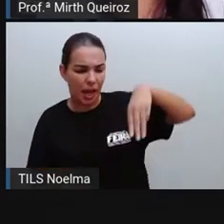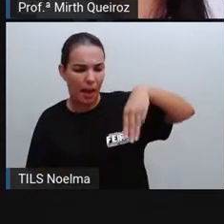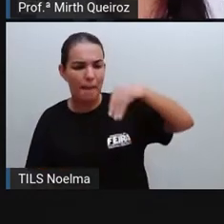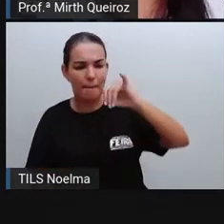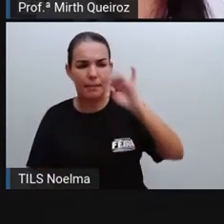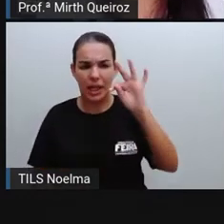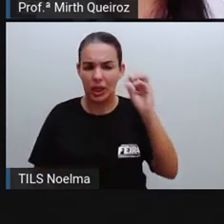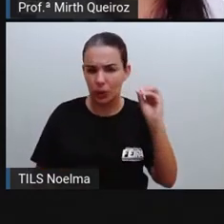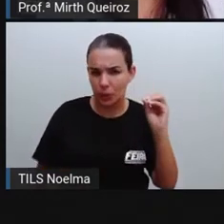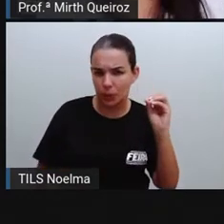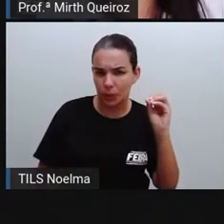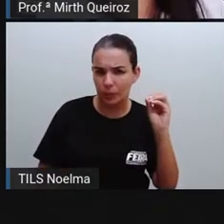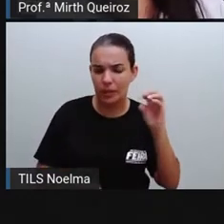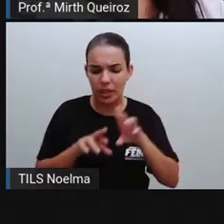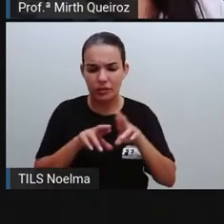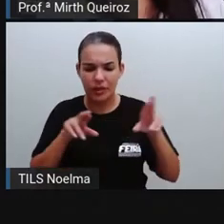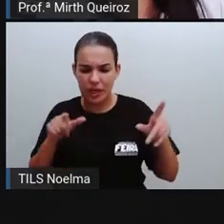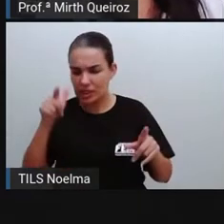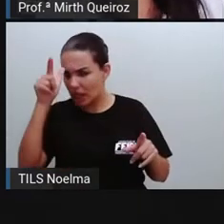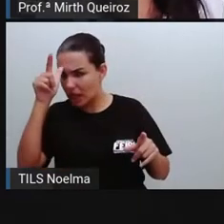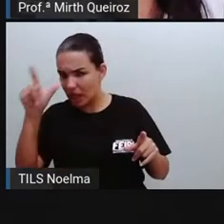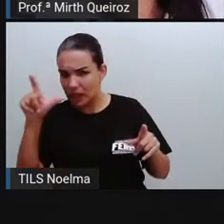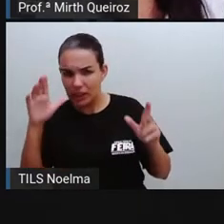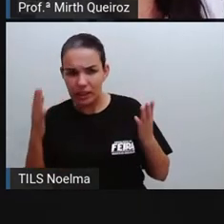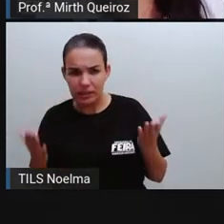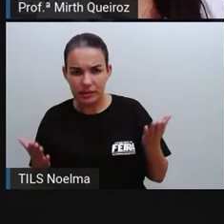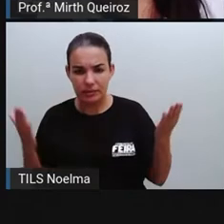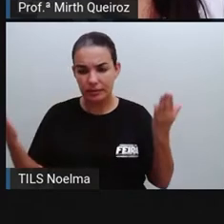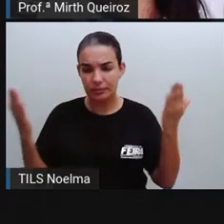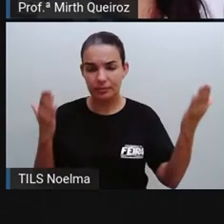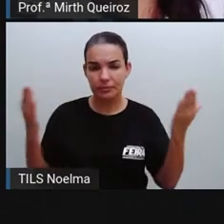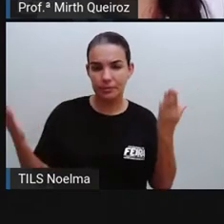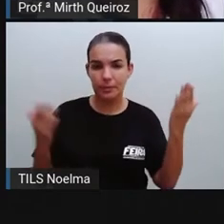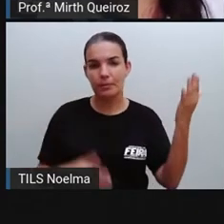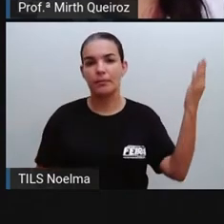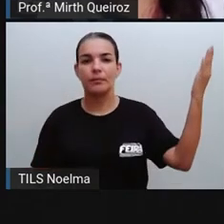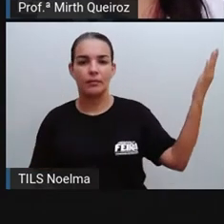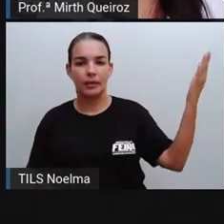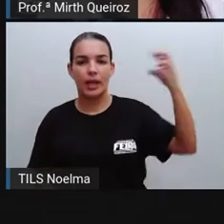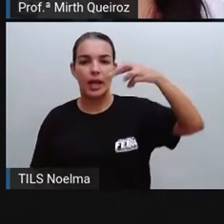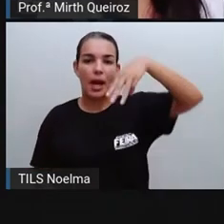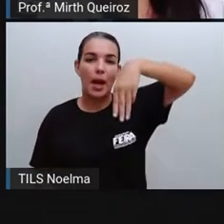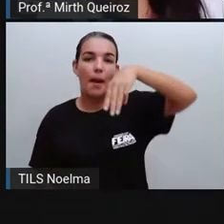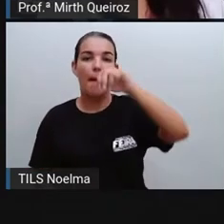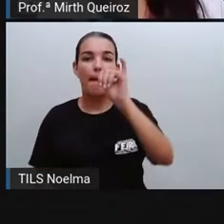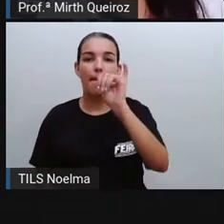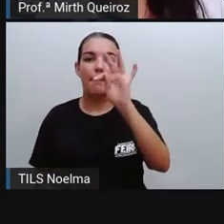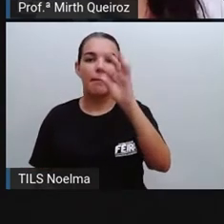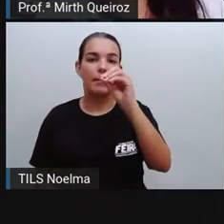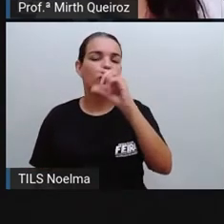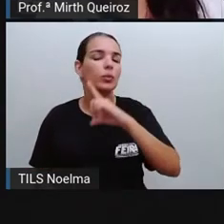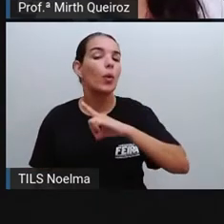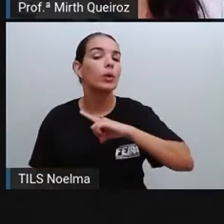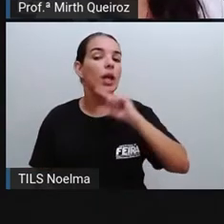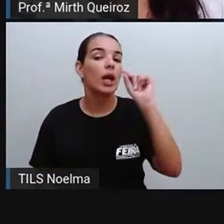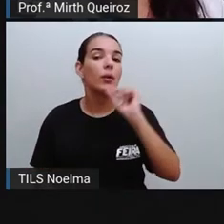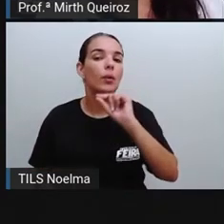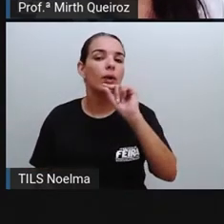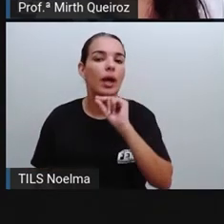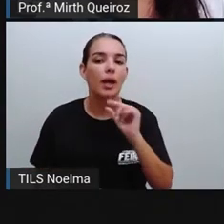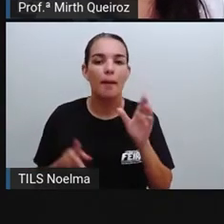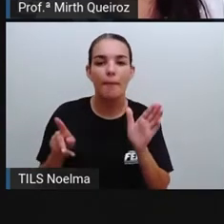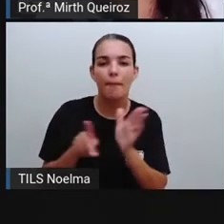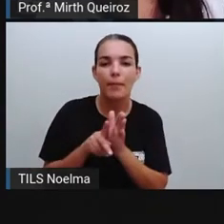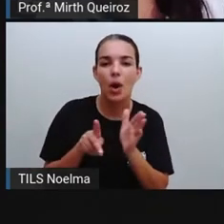e lenda? Vamos ver aqui. Primeiro, mito. O mito, ele possui um caráter explicativo ou simbólico.